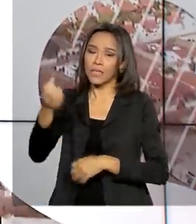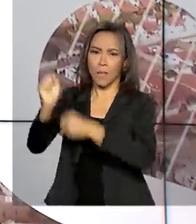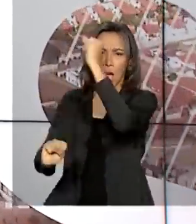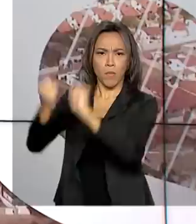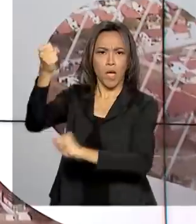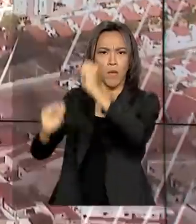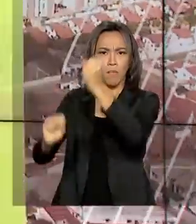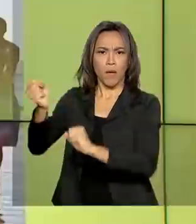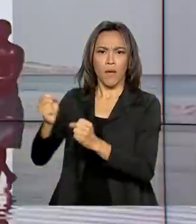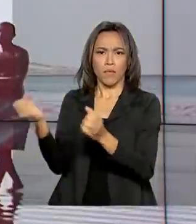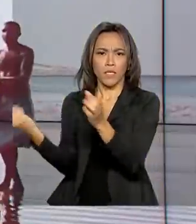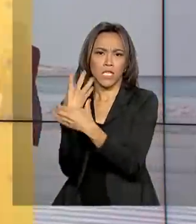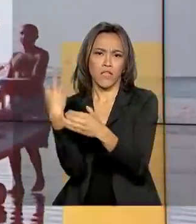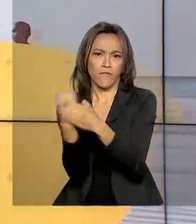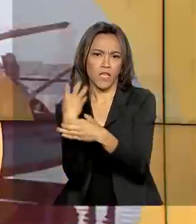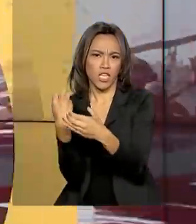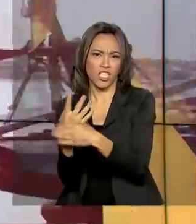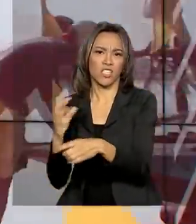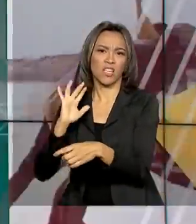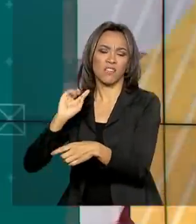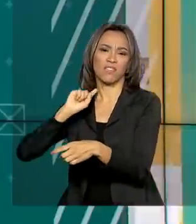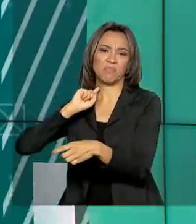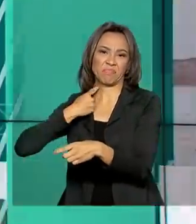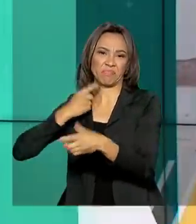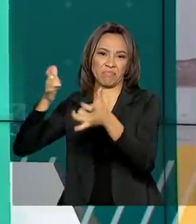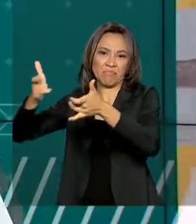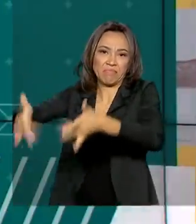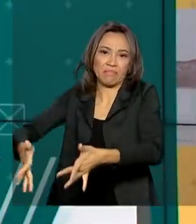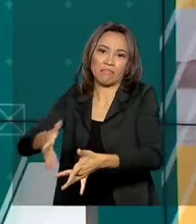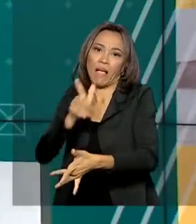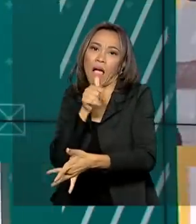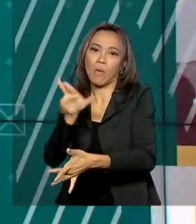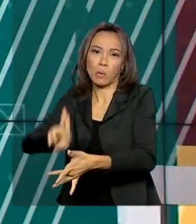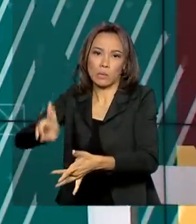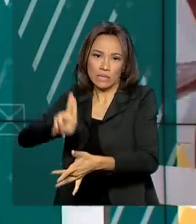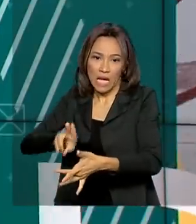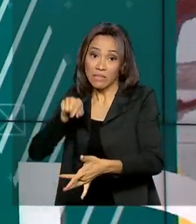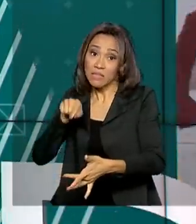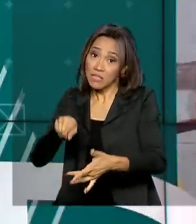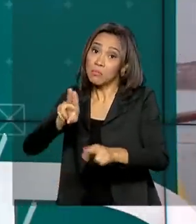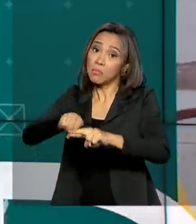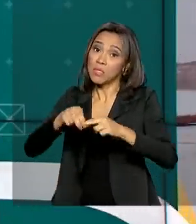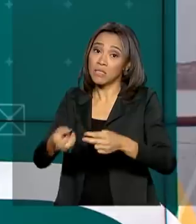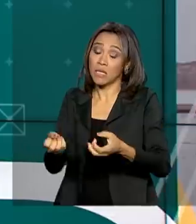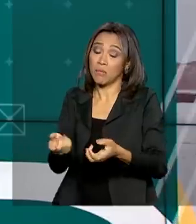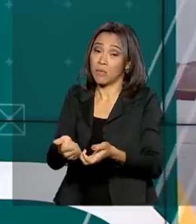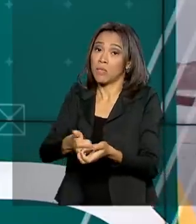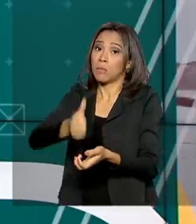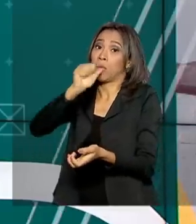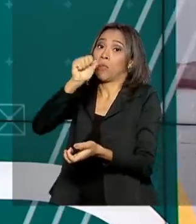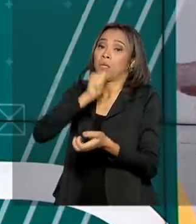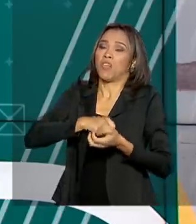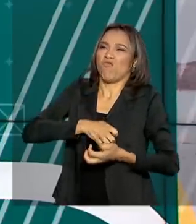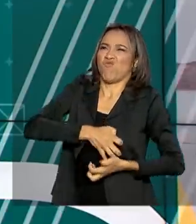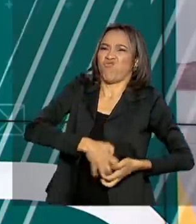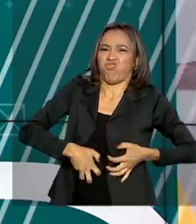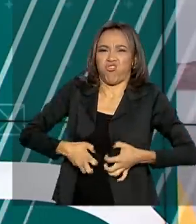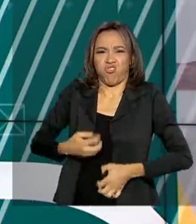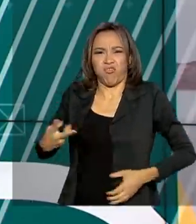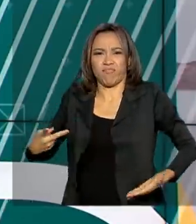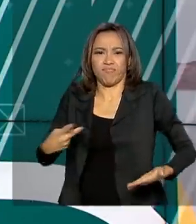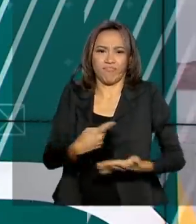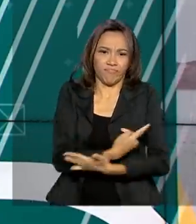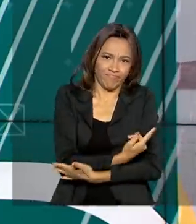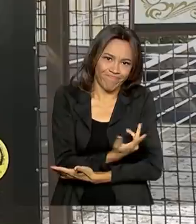Bacher em Belo Horizonte estava contaminada, o que pode significar uma intoxicação sistêmica causada por produtos da